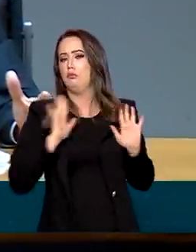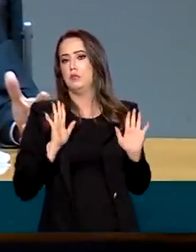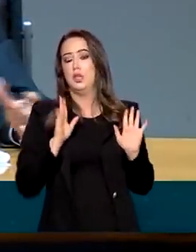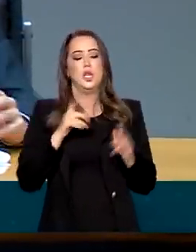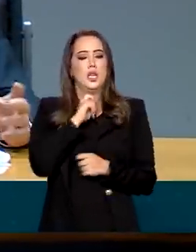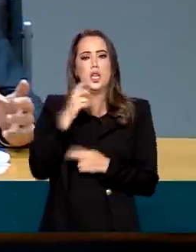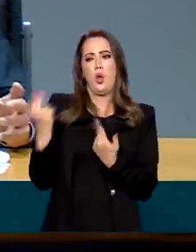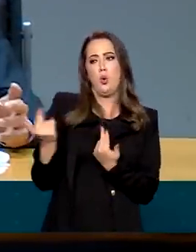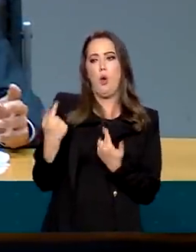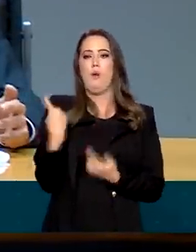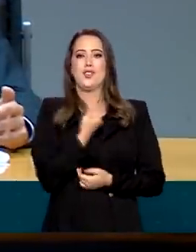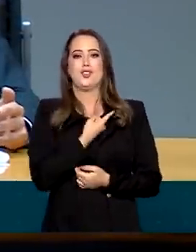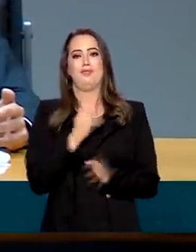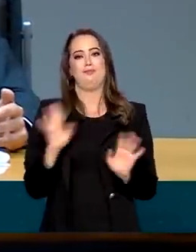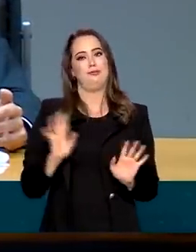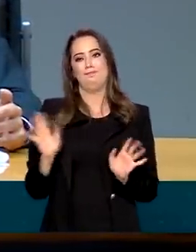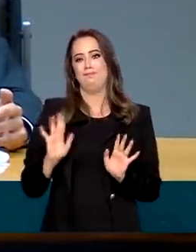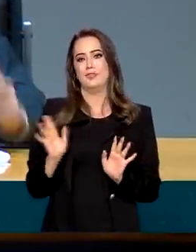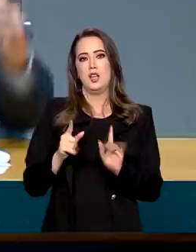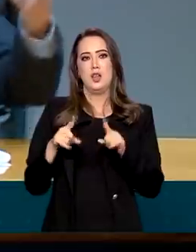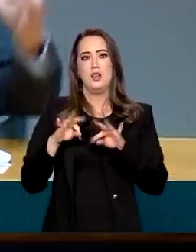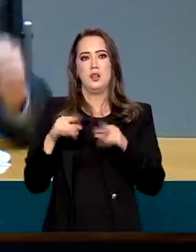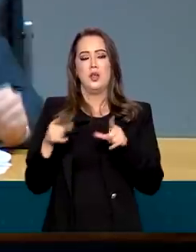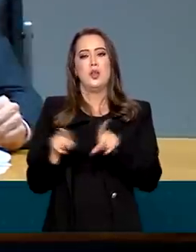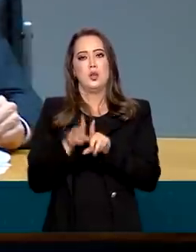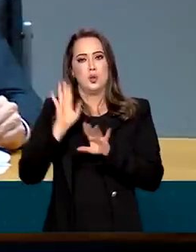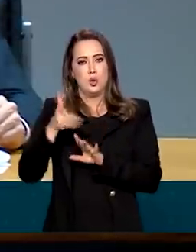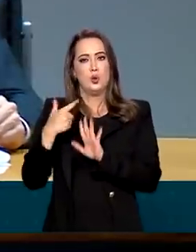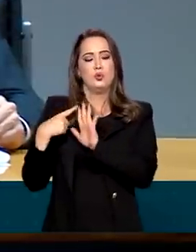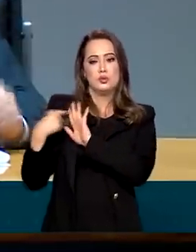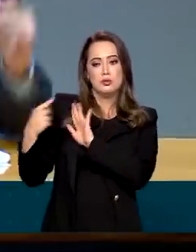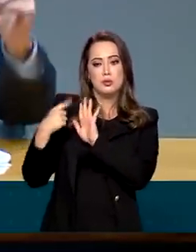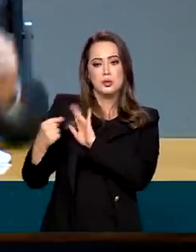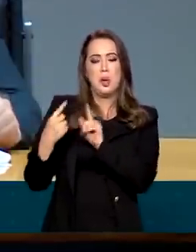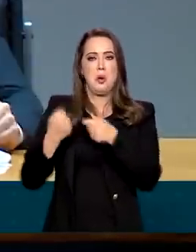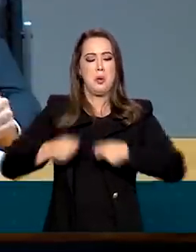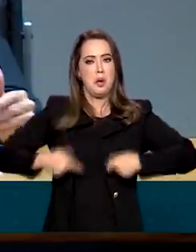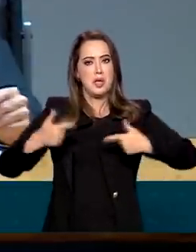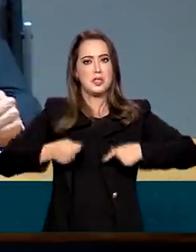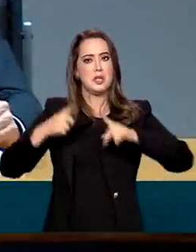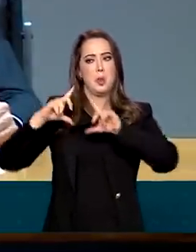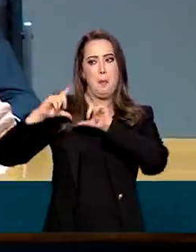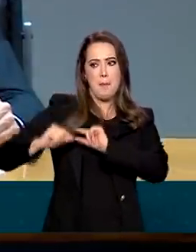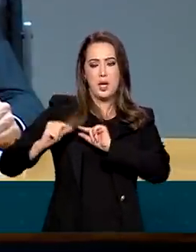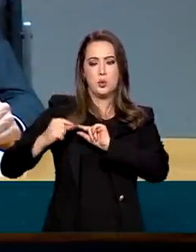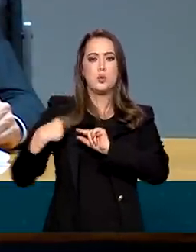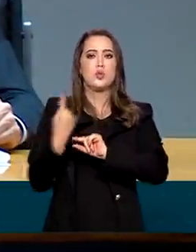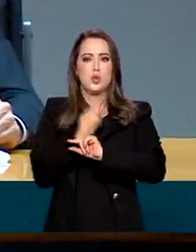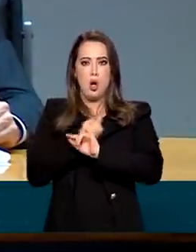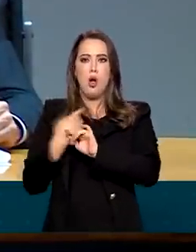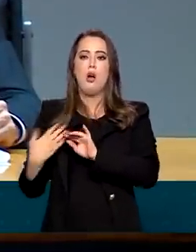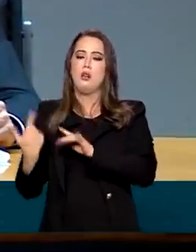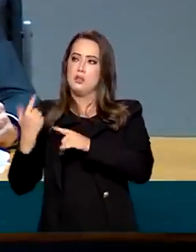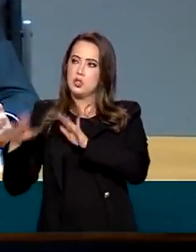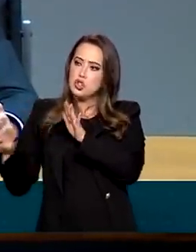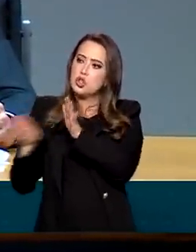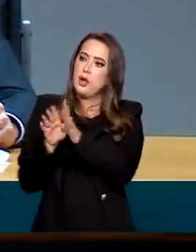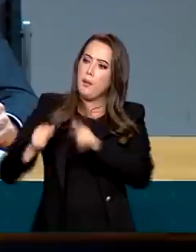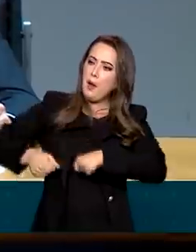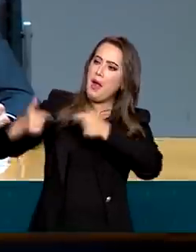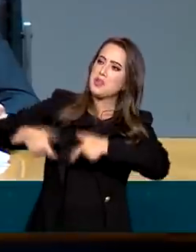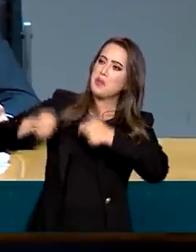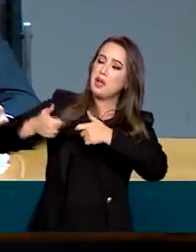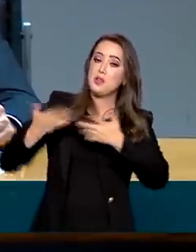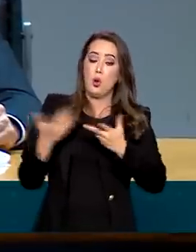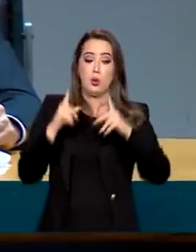que nós fizemos. Nenhum governo saiu com menos do que entrou, gastando menos do que entrou. Nós fizemos isso. E aí um presidente tem 60